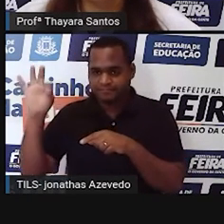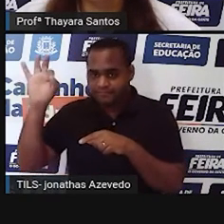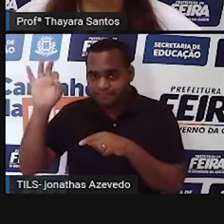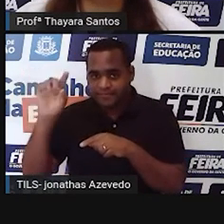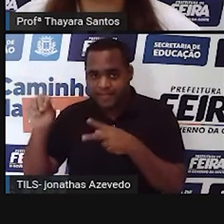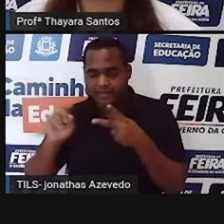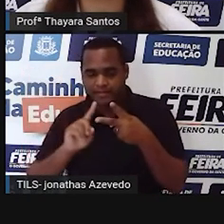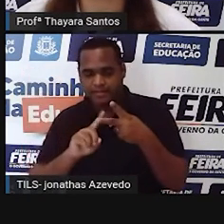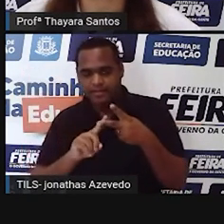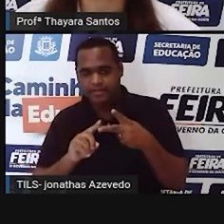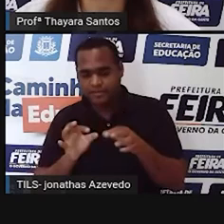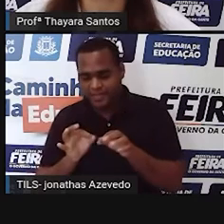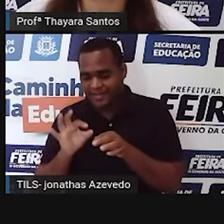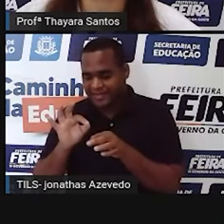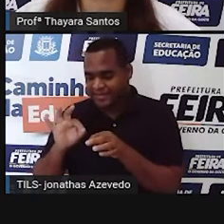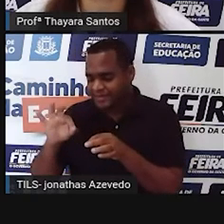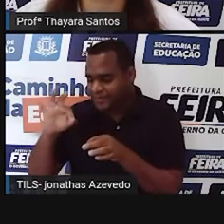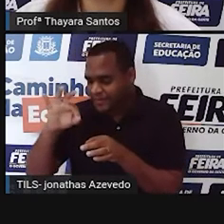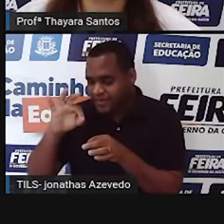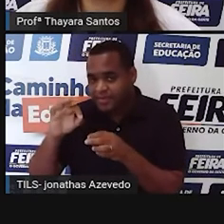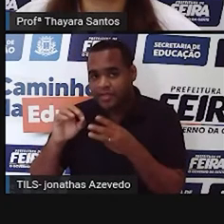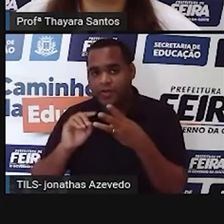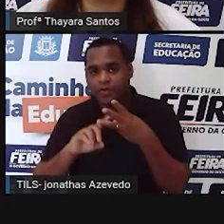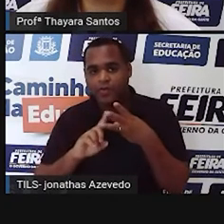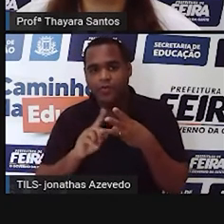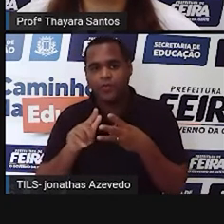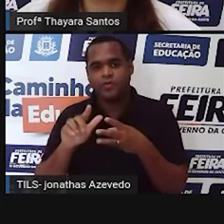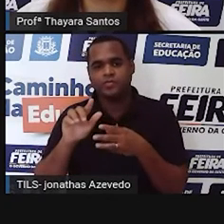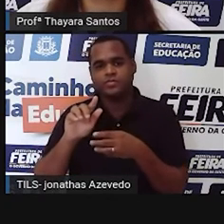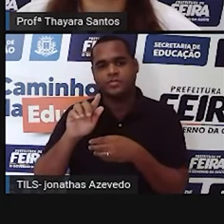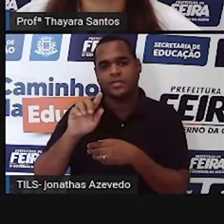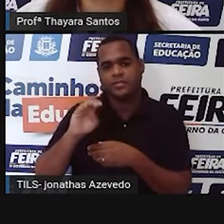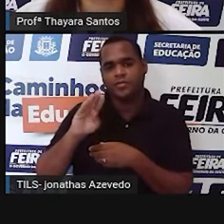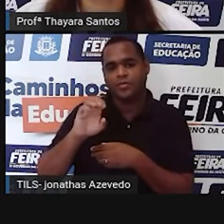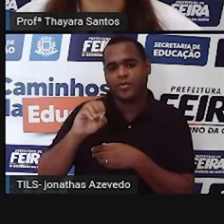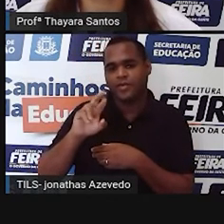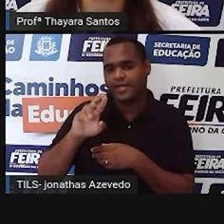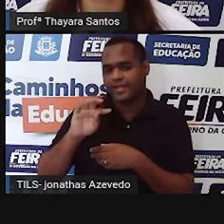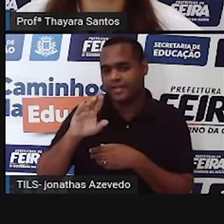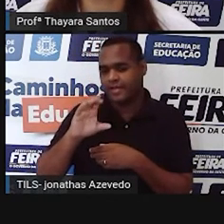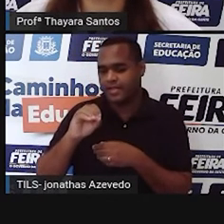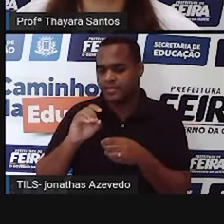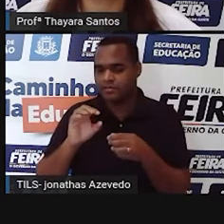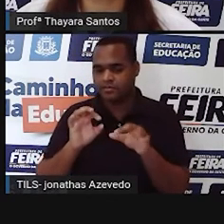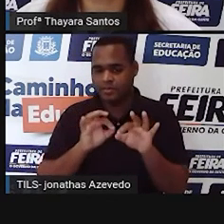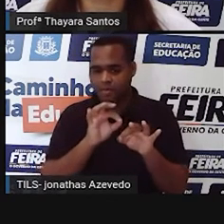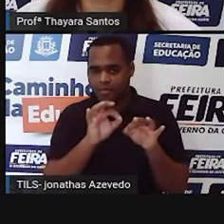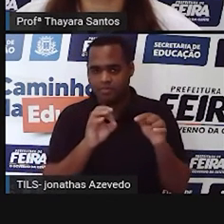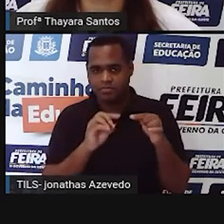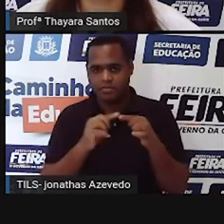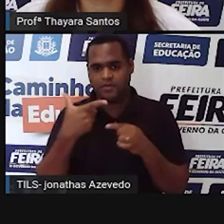epidídimo. Ou letra C, glândulas gluboretrais. 20 segundos.